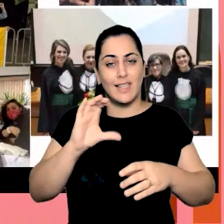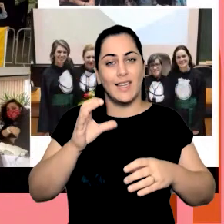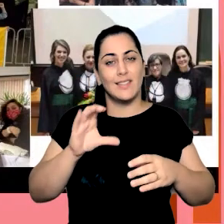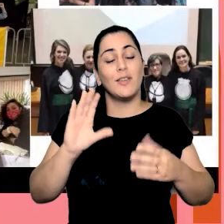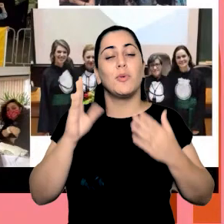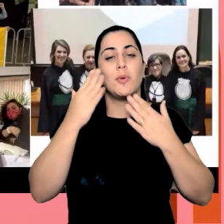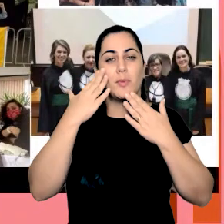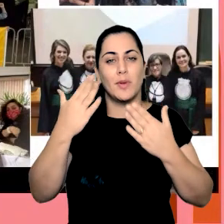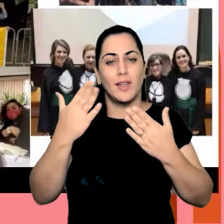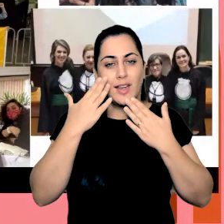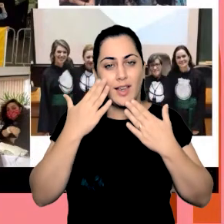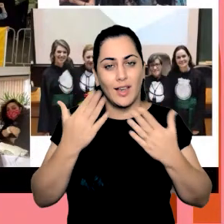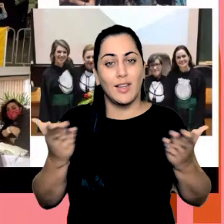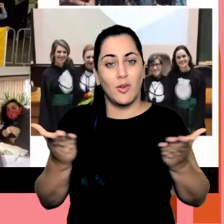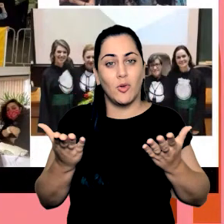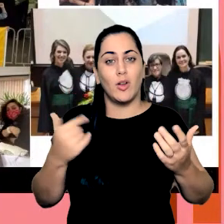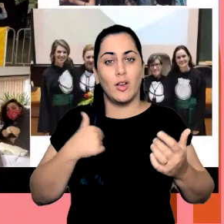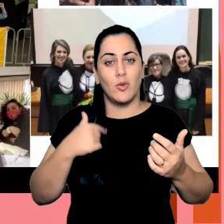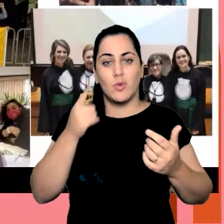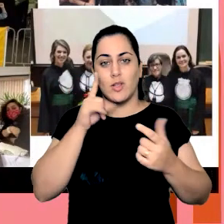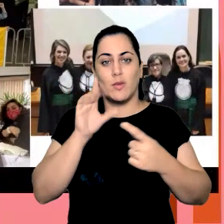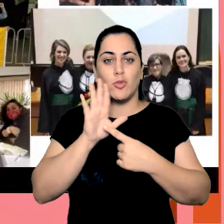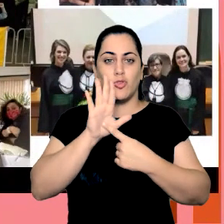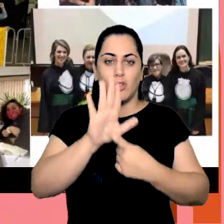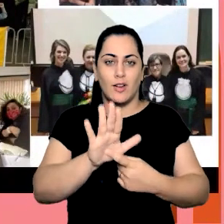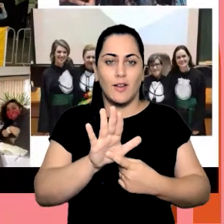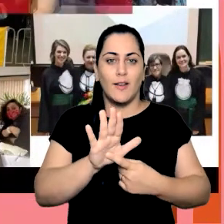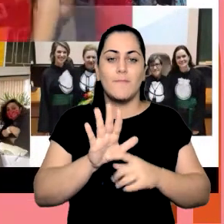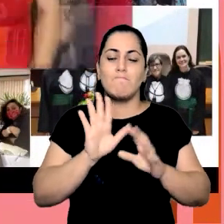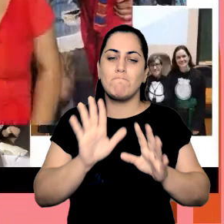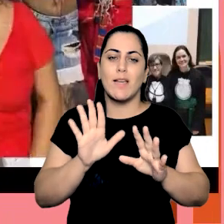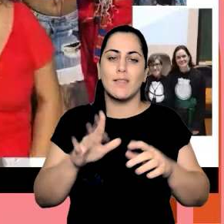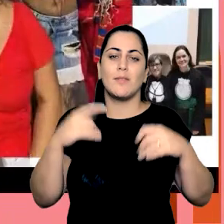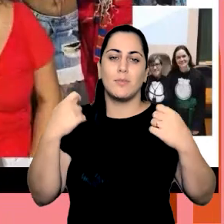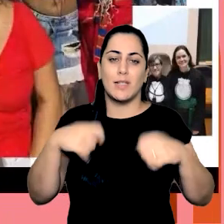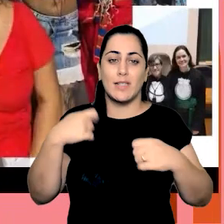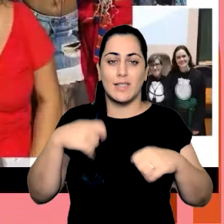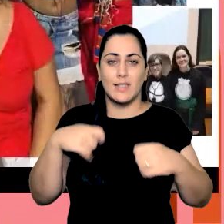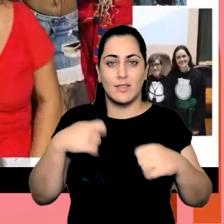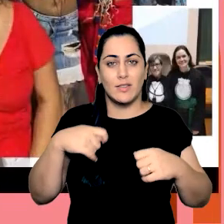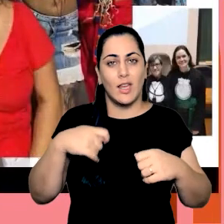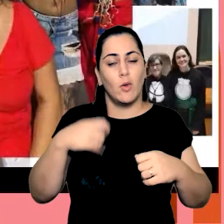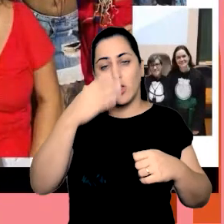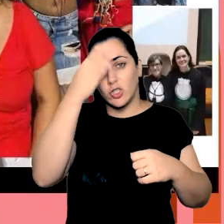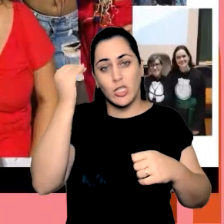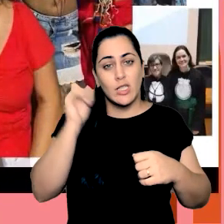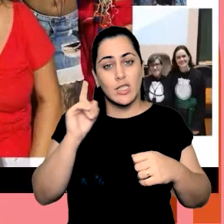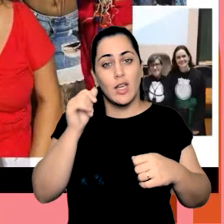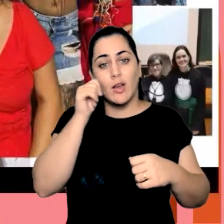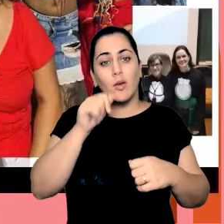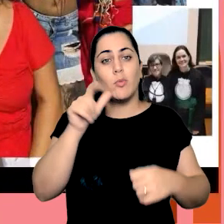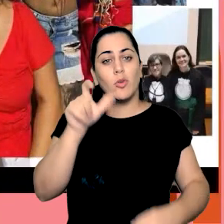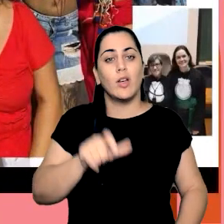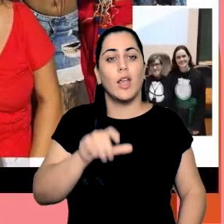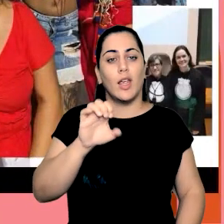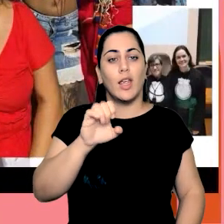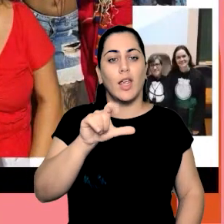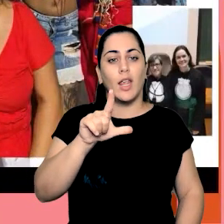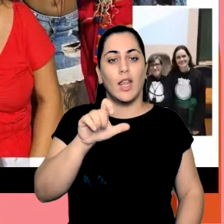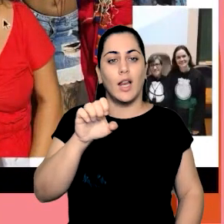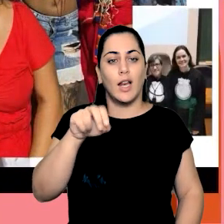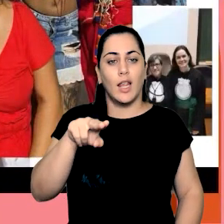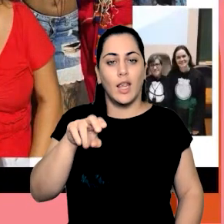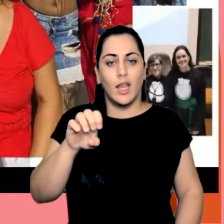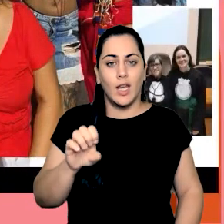essa oportunidade em poder mostrar isso, mas eu nunca esqueço de onde eu vim, eu sou filha de Helene, esses